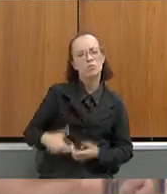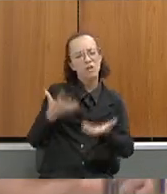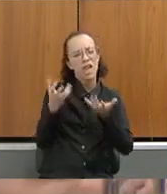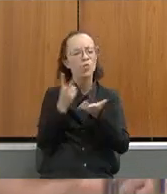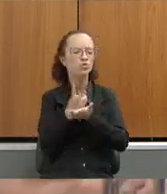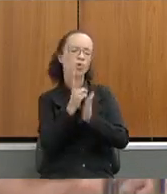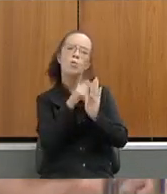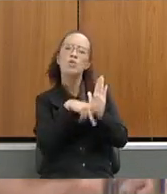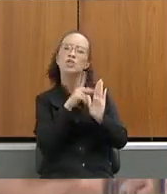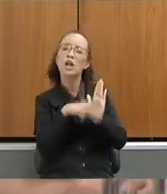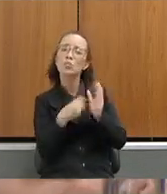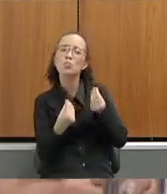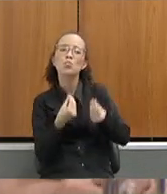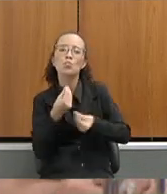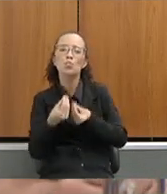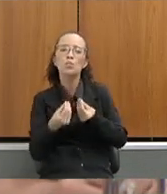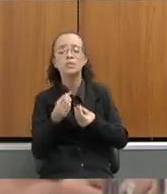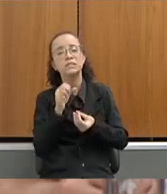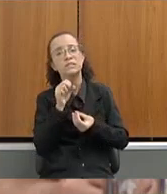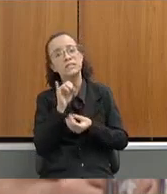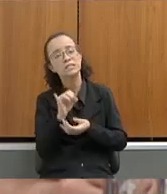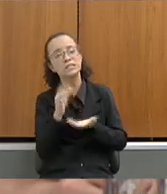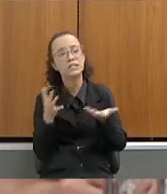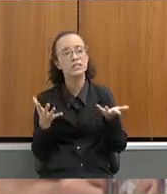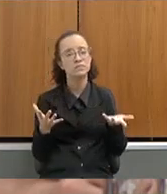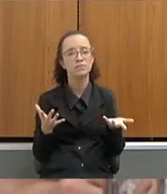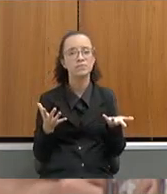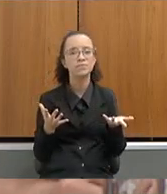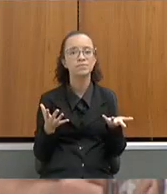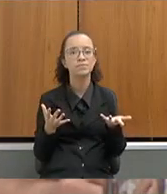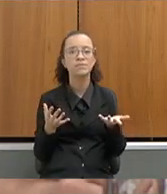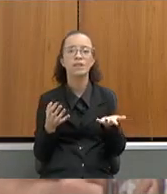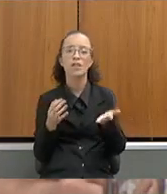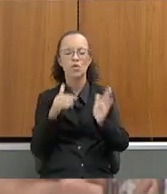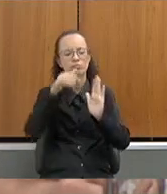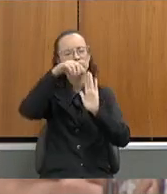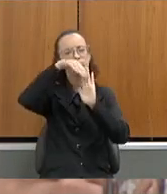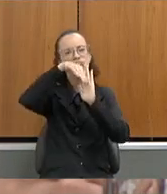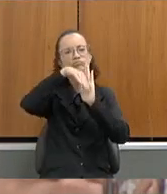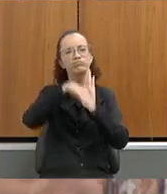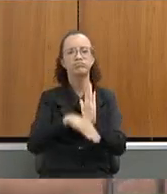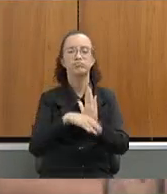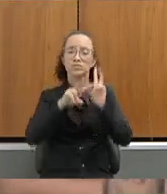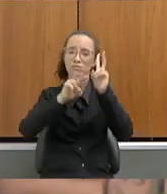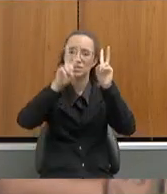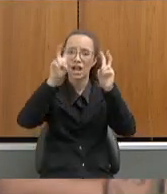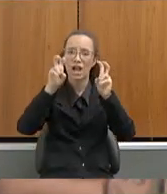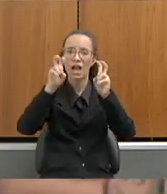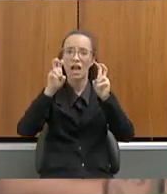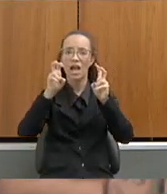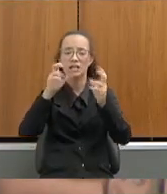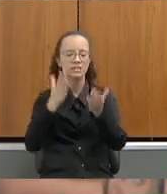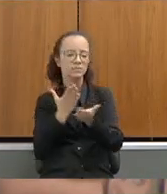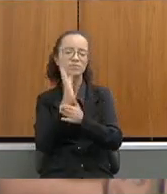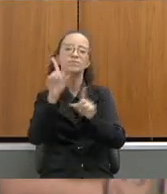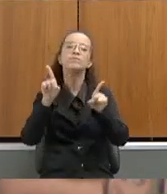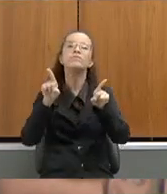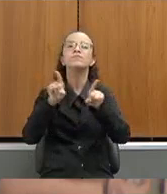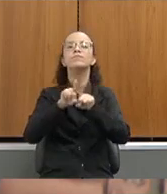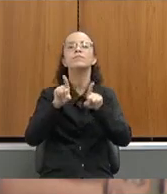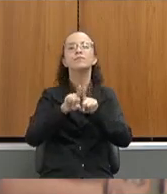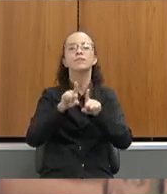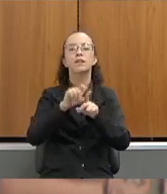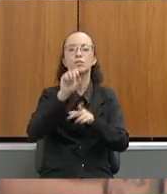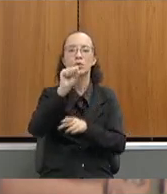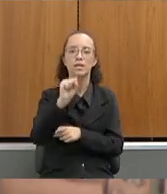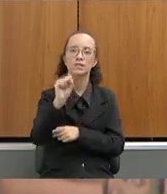projeto, ainda mais considerando os déficits que nós temos em relação às nomeações e às recentes decisões do